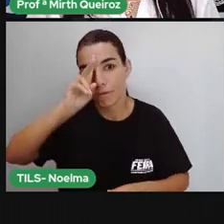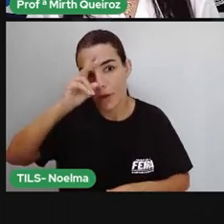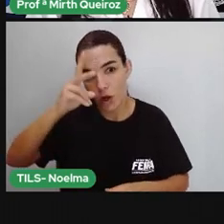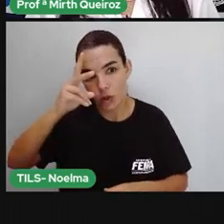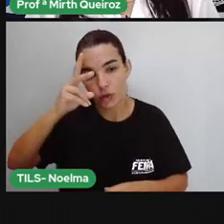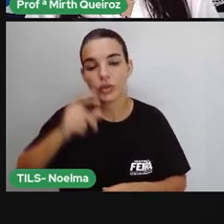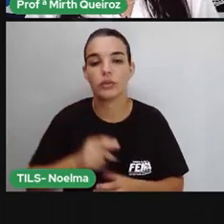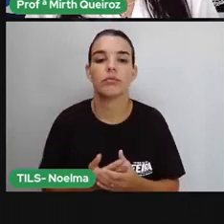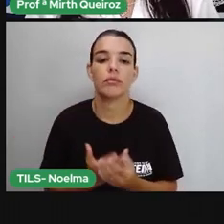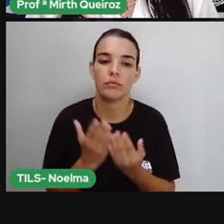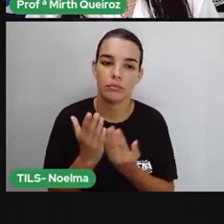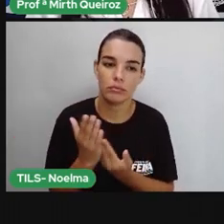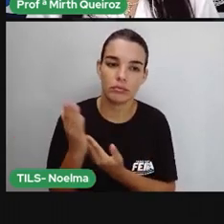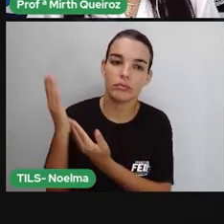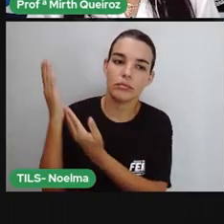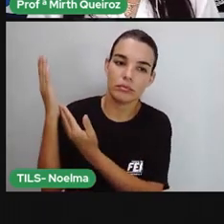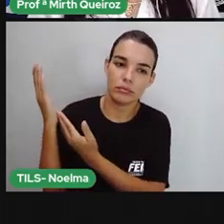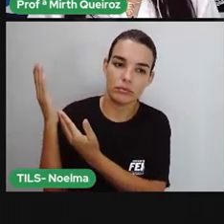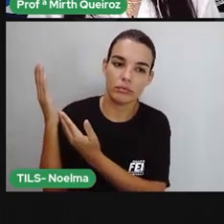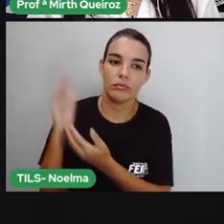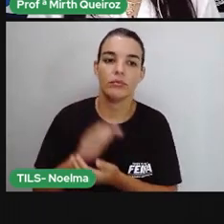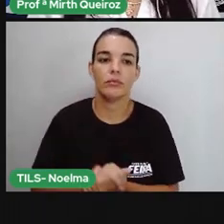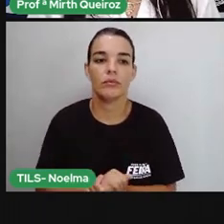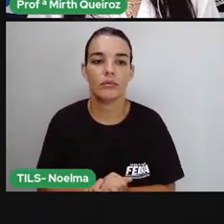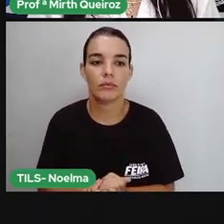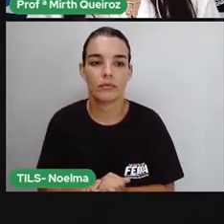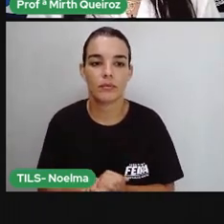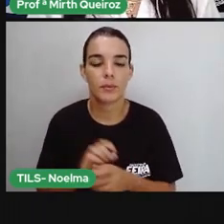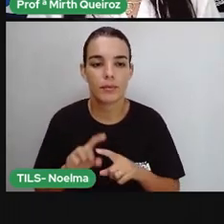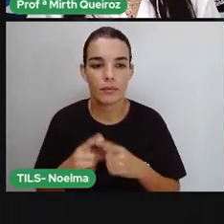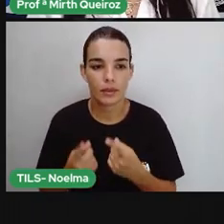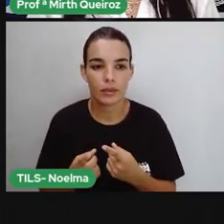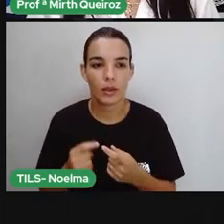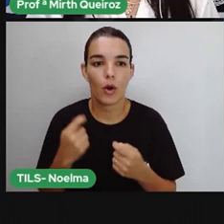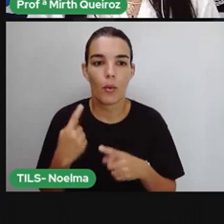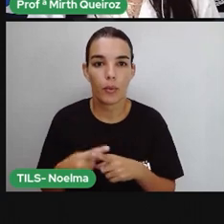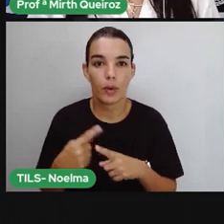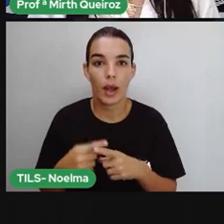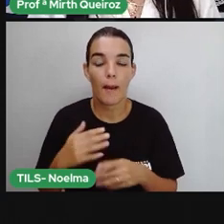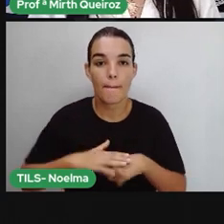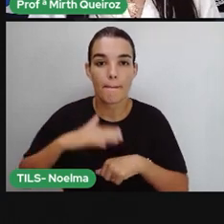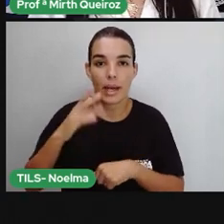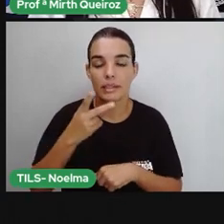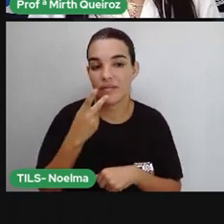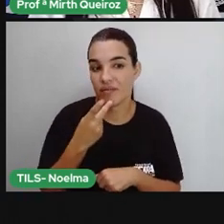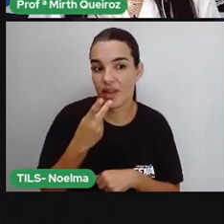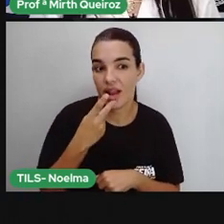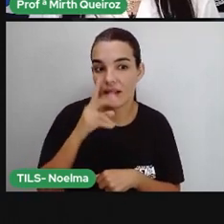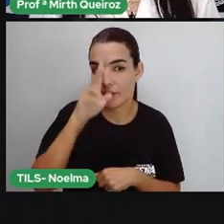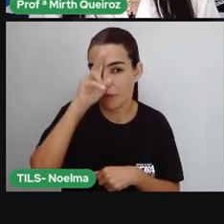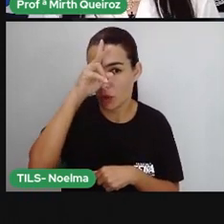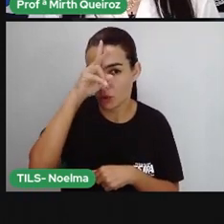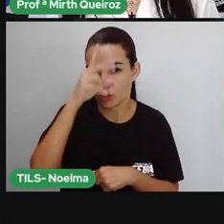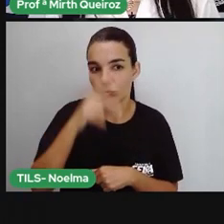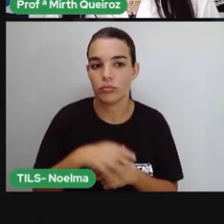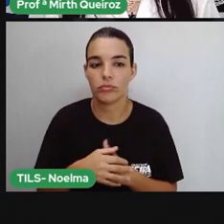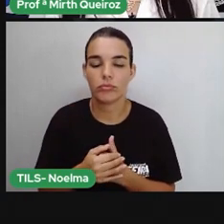liquidificador é dou, porque aqui é pronunciada com maior intensidade.